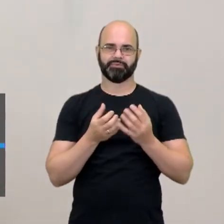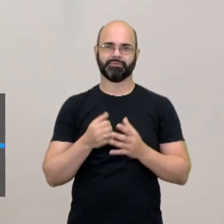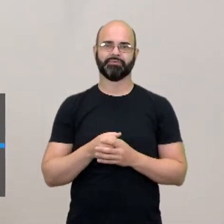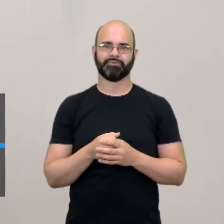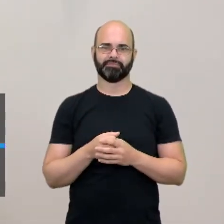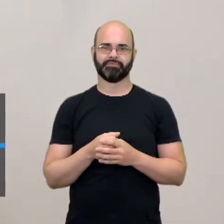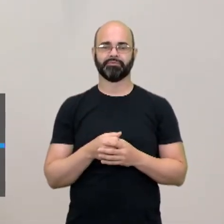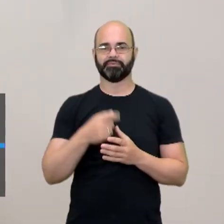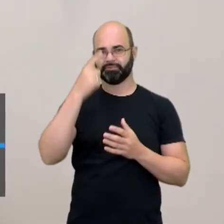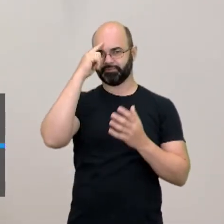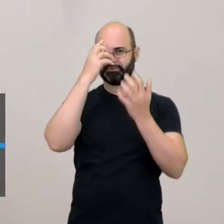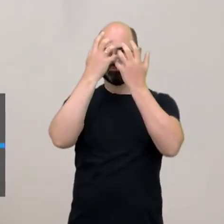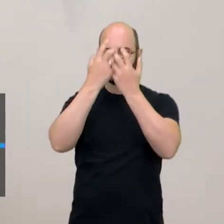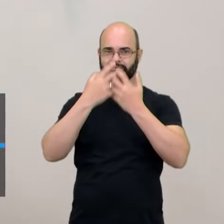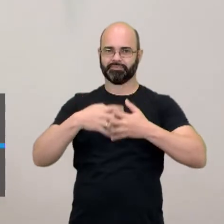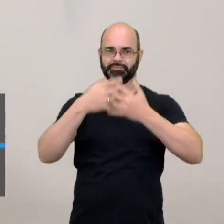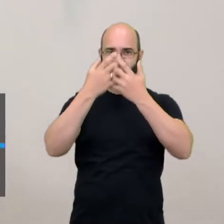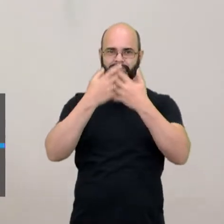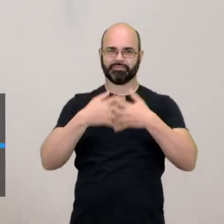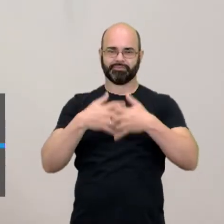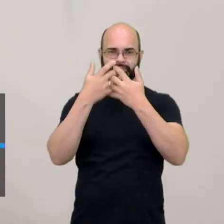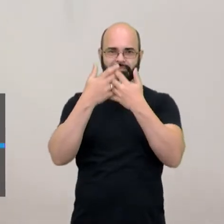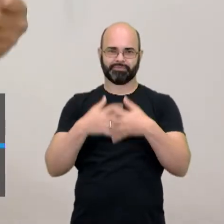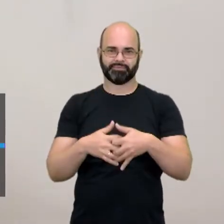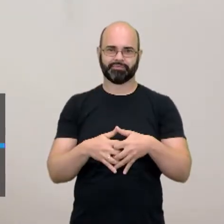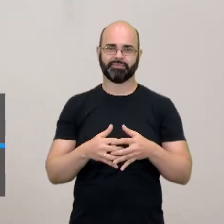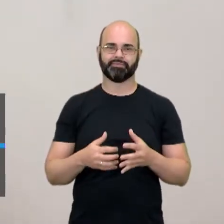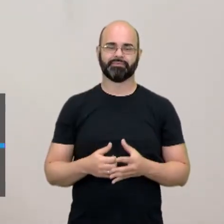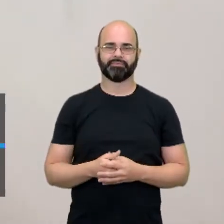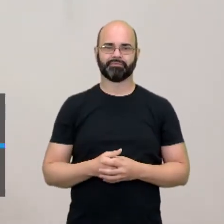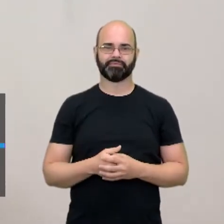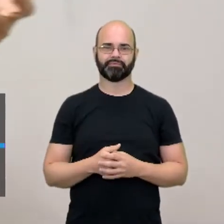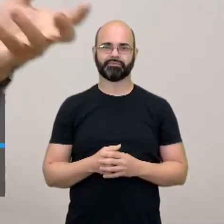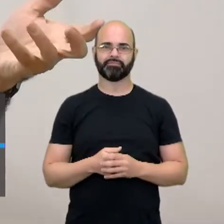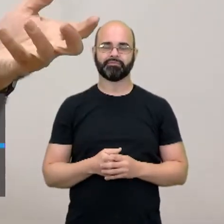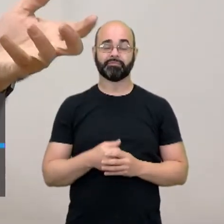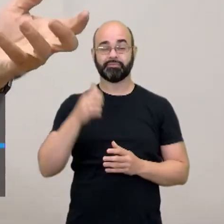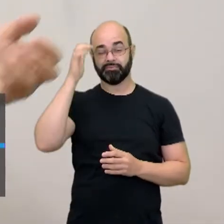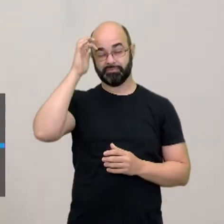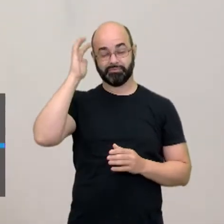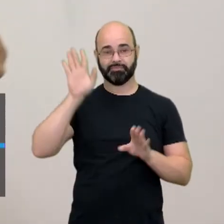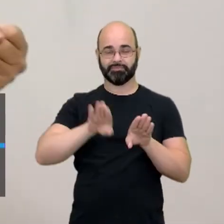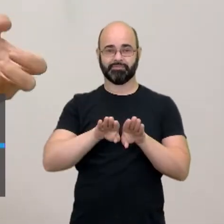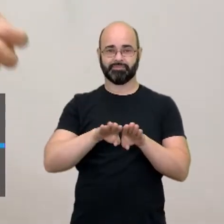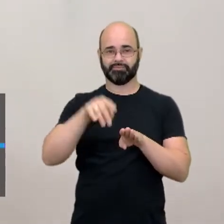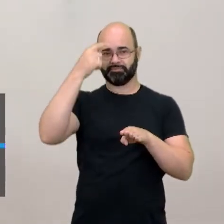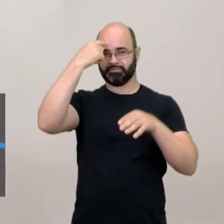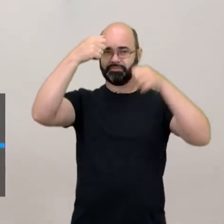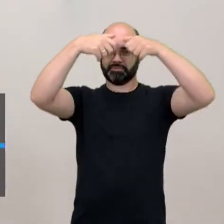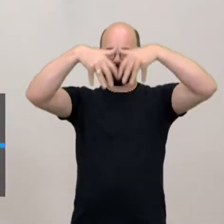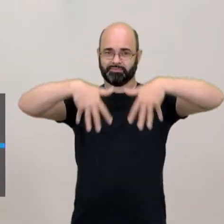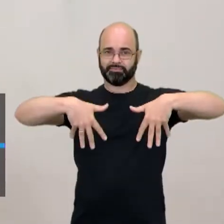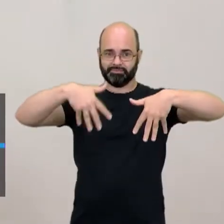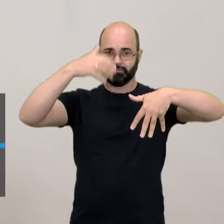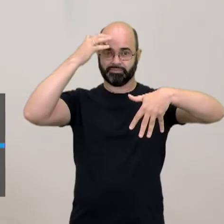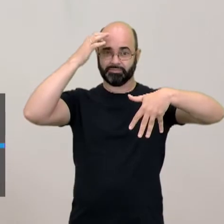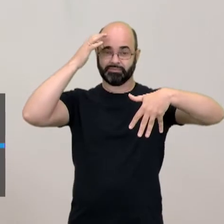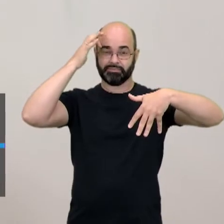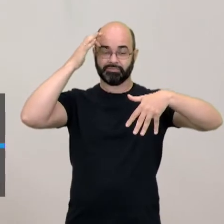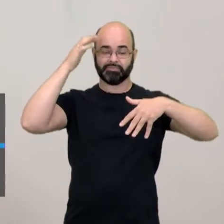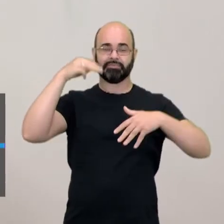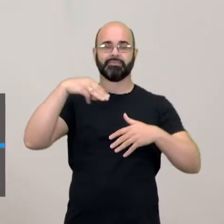sofisticada do intelecto. E é justamente isso que você falou tão bem que o mapa mental promove.